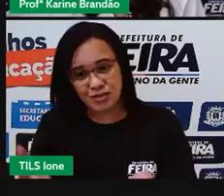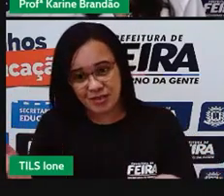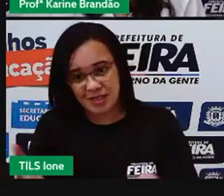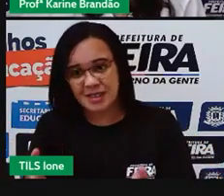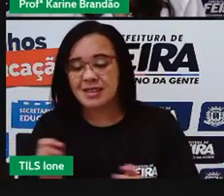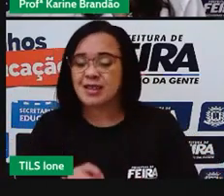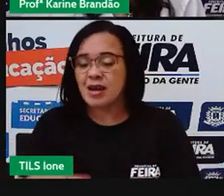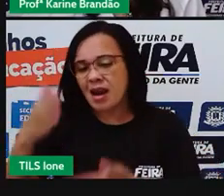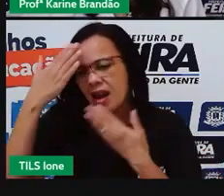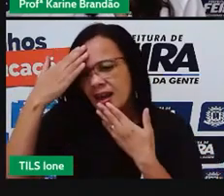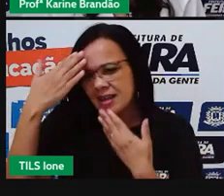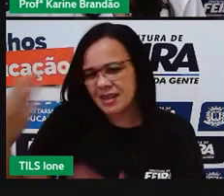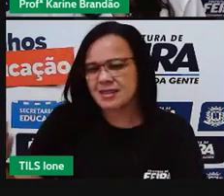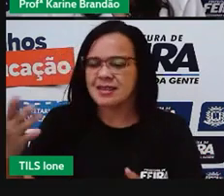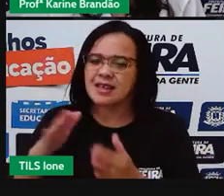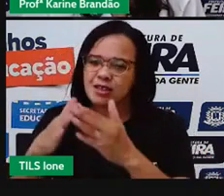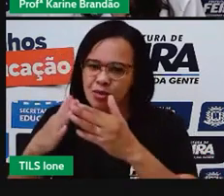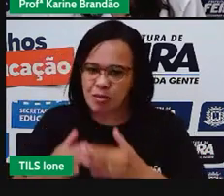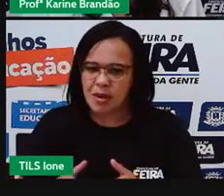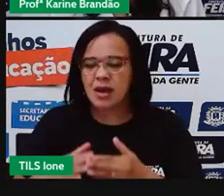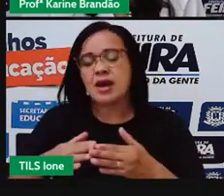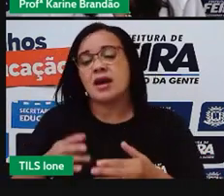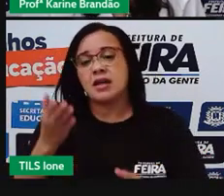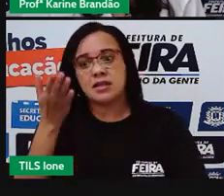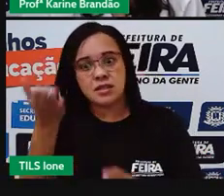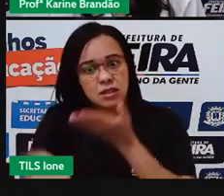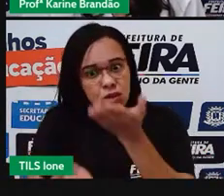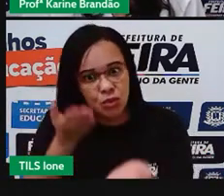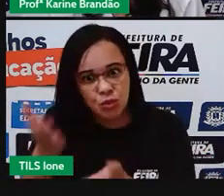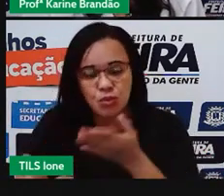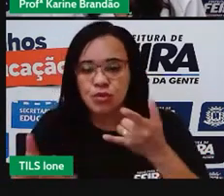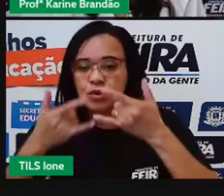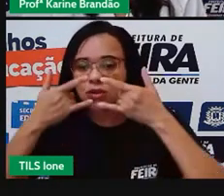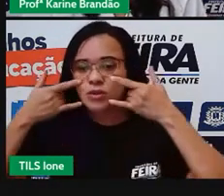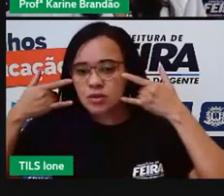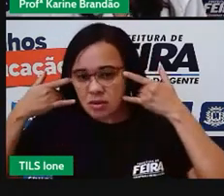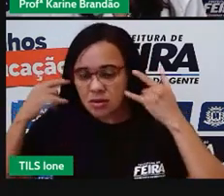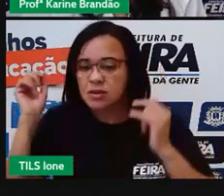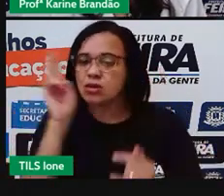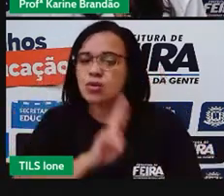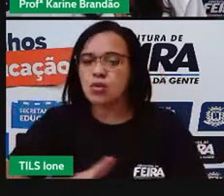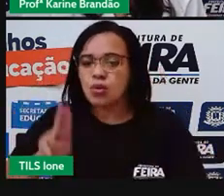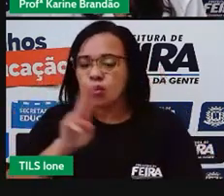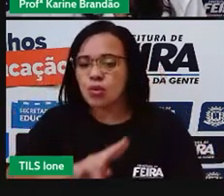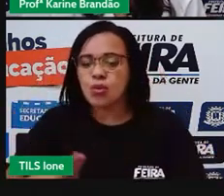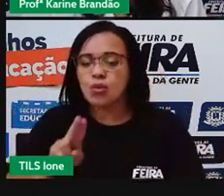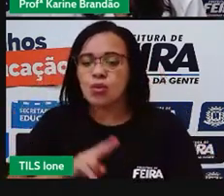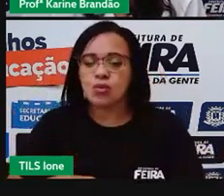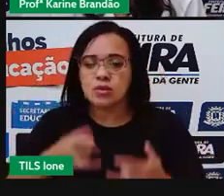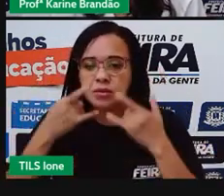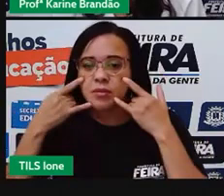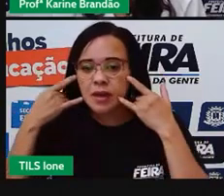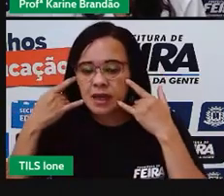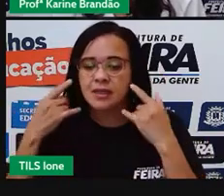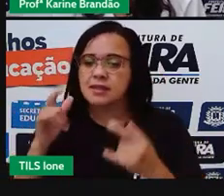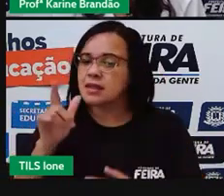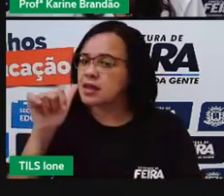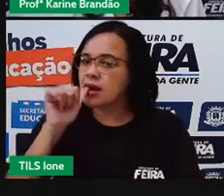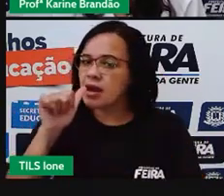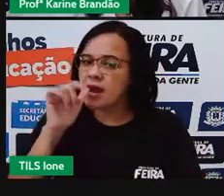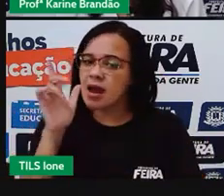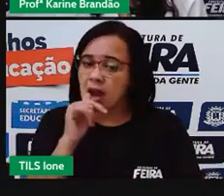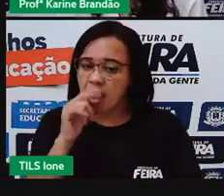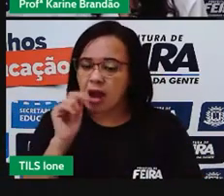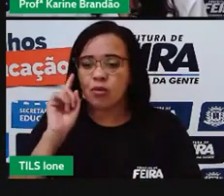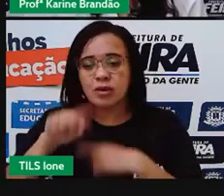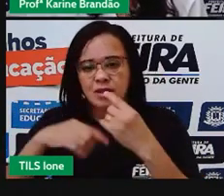peço que se cuidem peçam que bebam água que usem máscara e que entrem em contato comigo pelas redes sociais